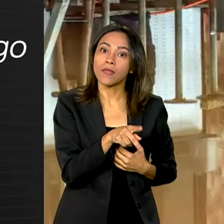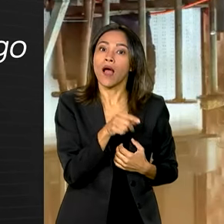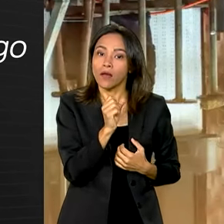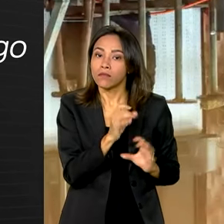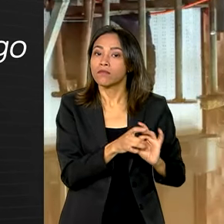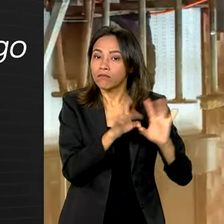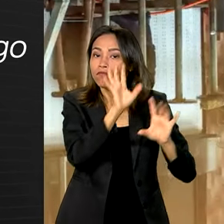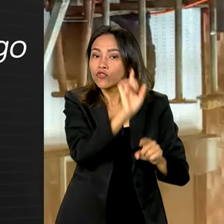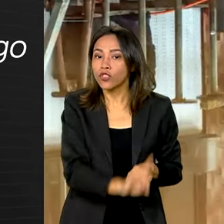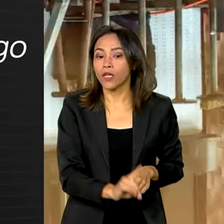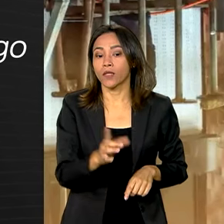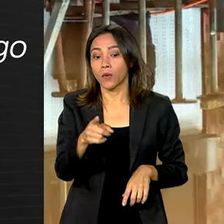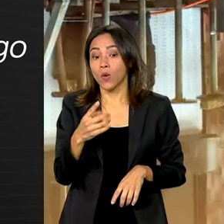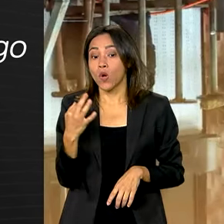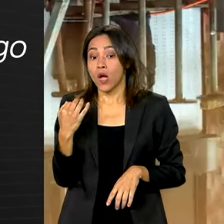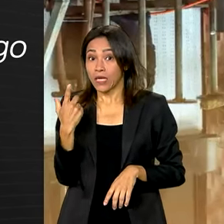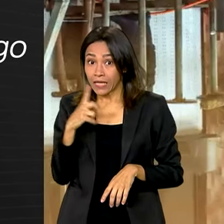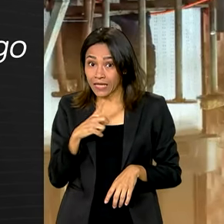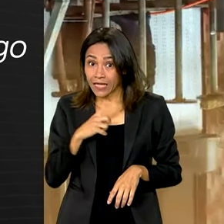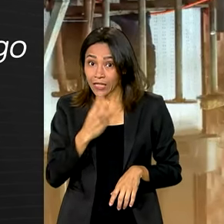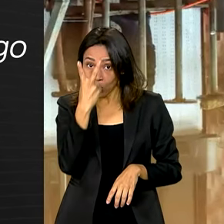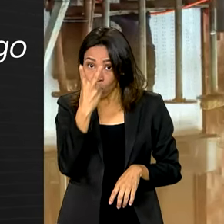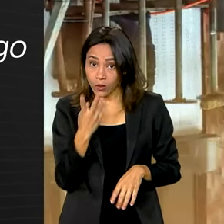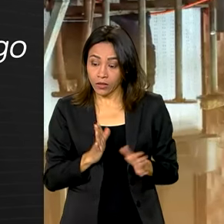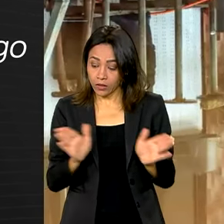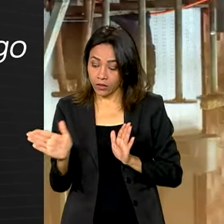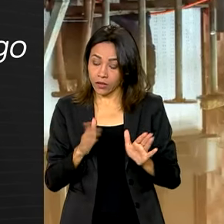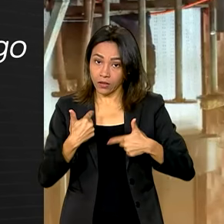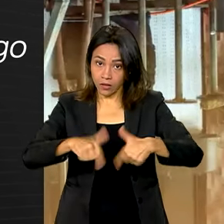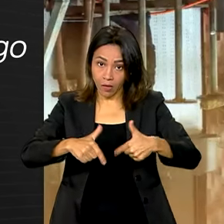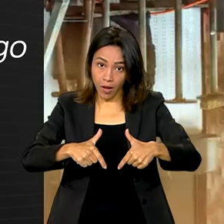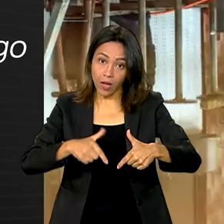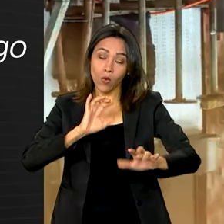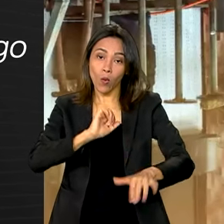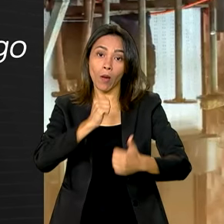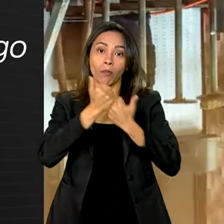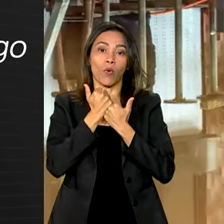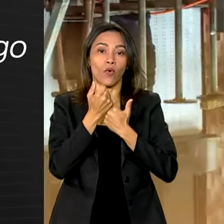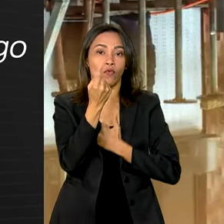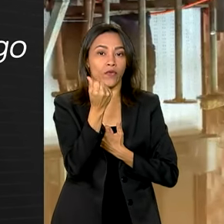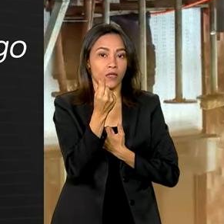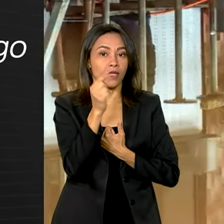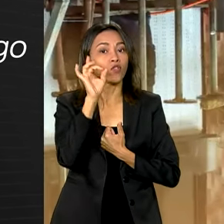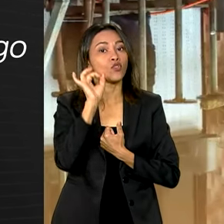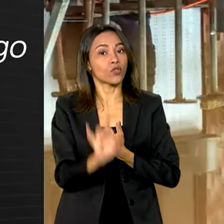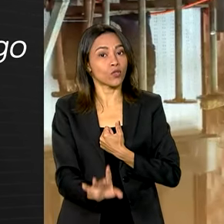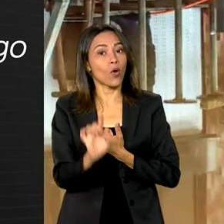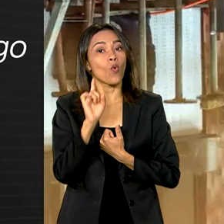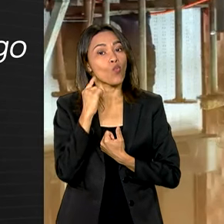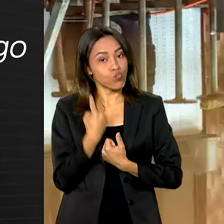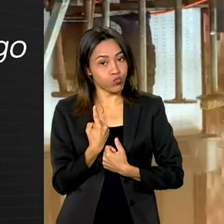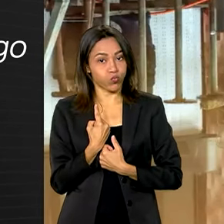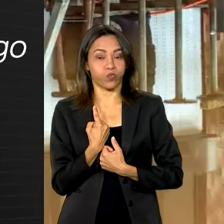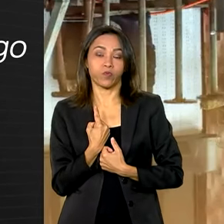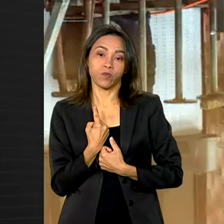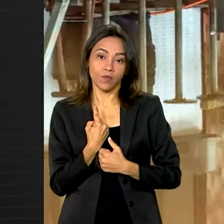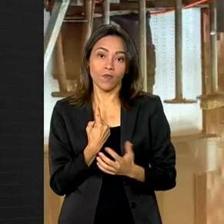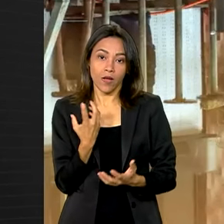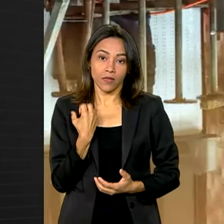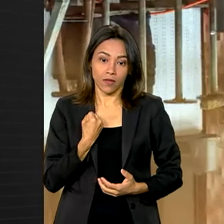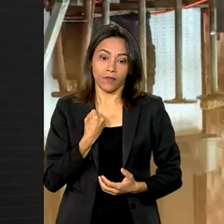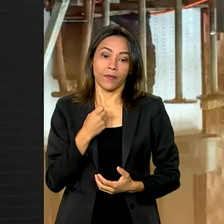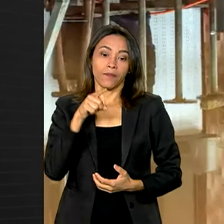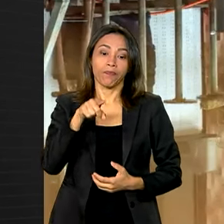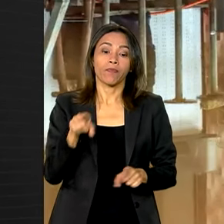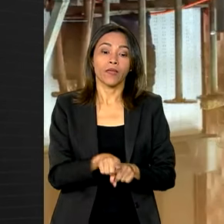trabalhadores com mais de um vínculo formal de emprego, o apoio financeiro será recebido somente por um dos vínculos. A